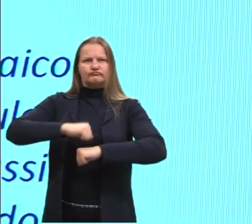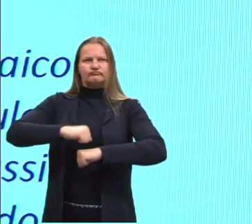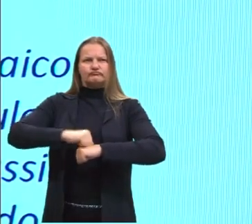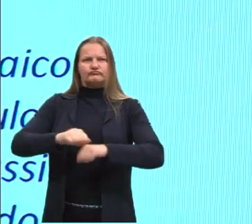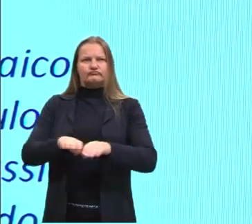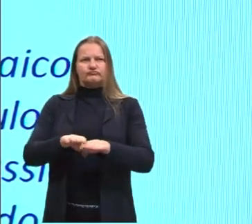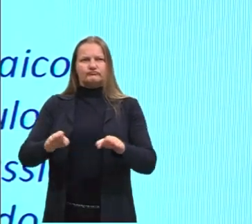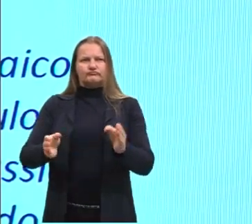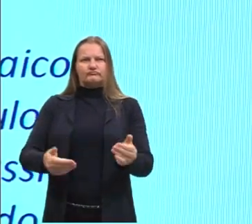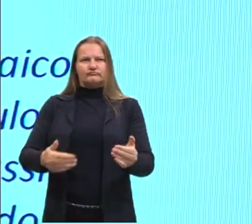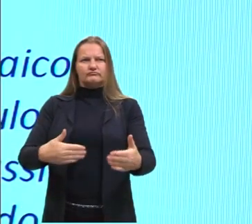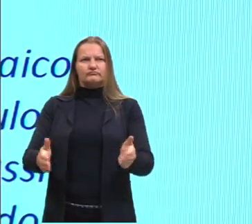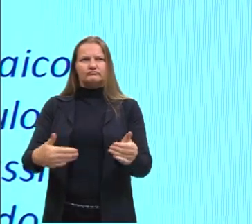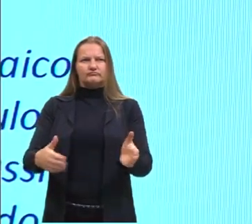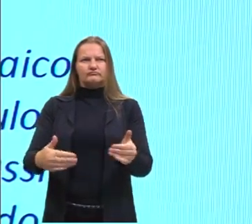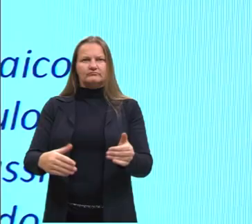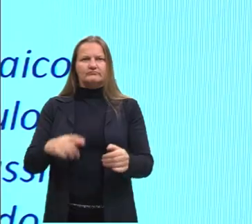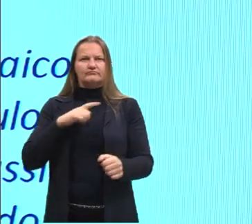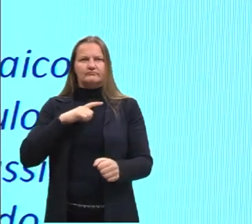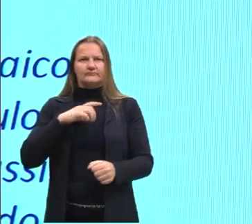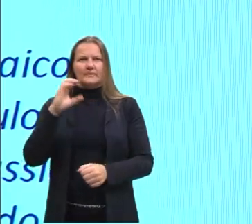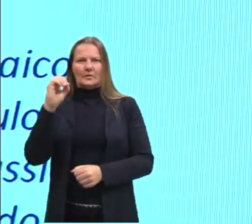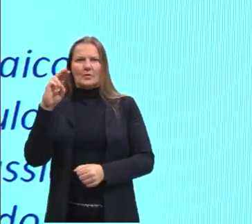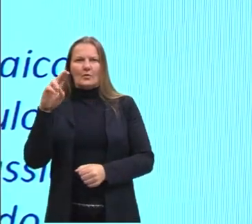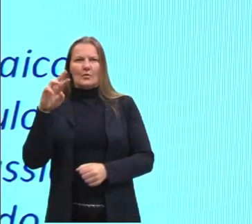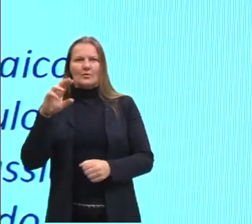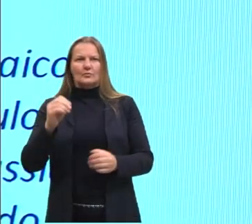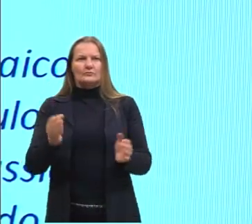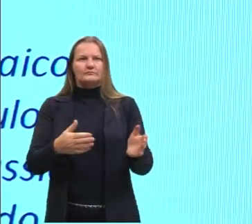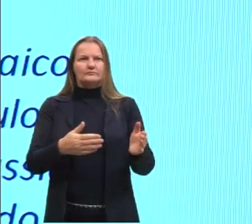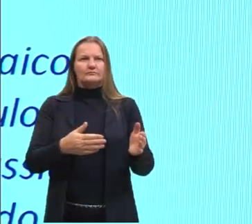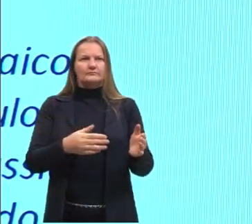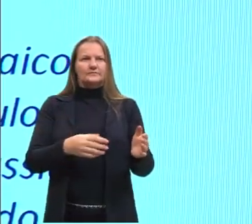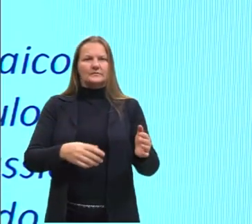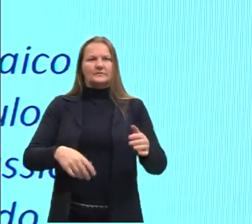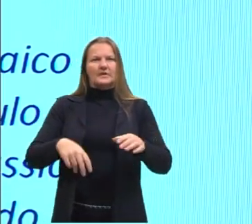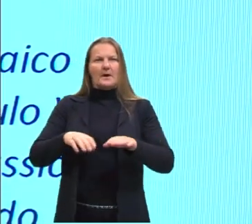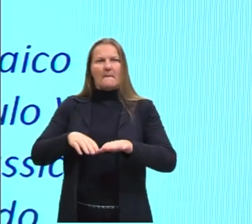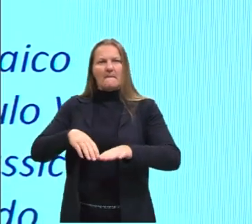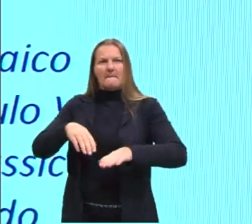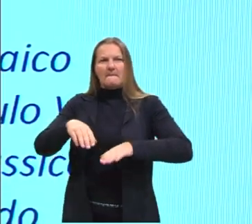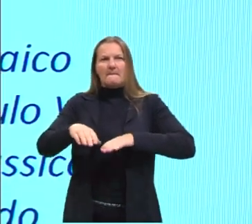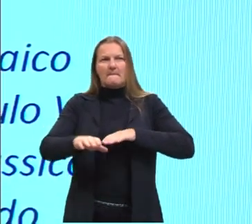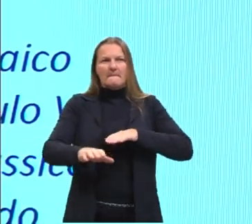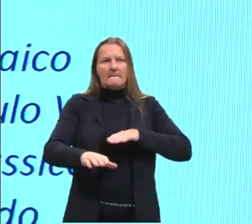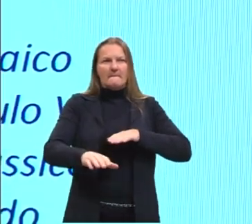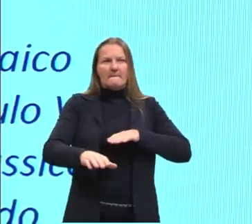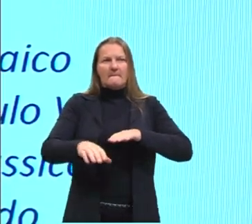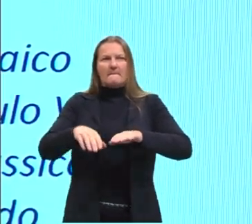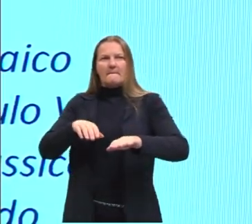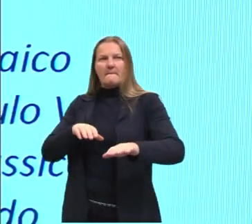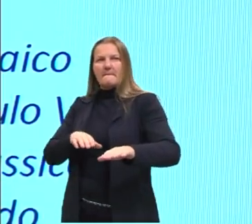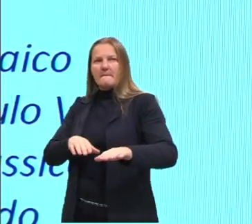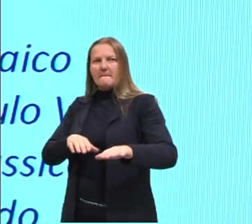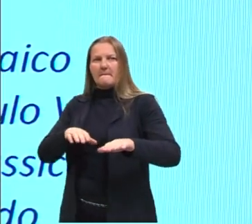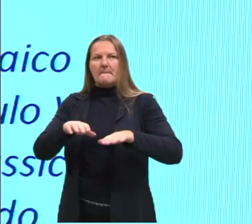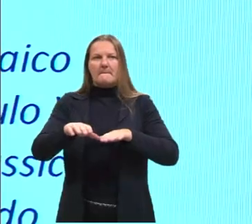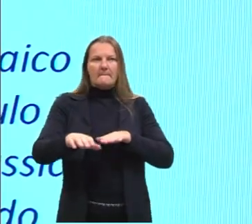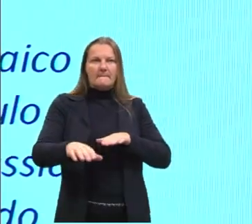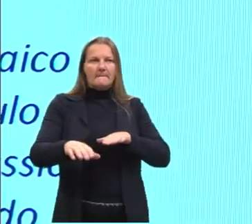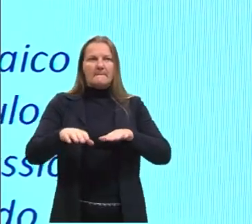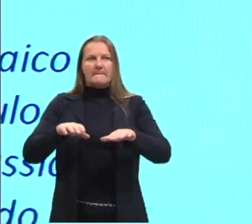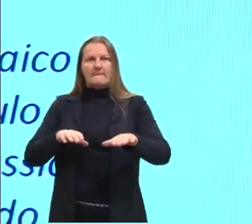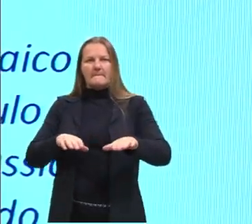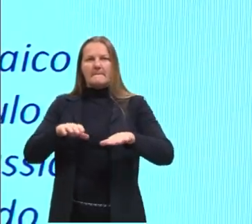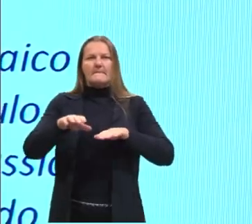Nós temos aqui o couro já movimentando o seu pé, dando um passo para frente. E aí